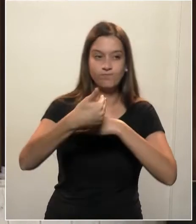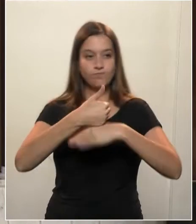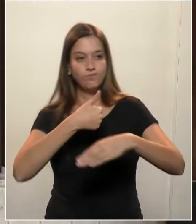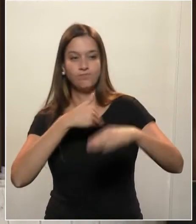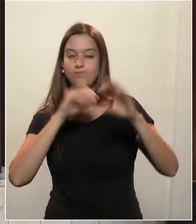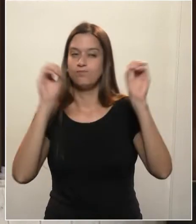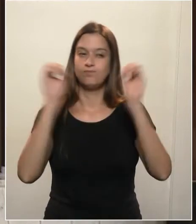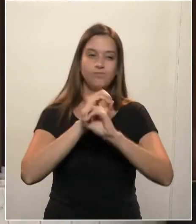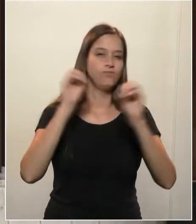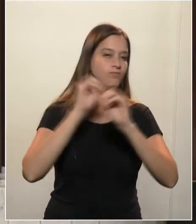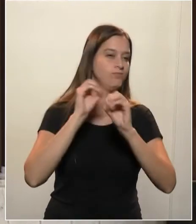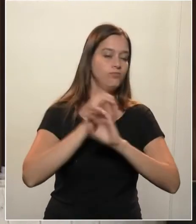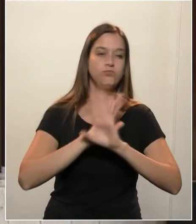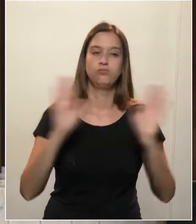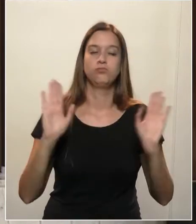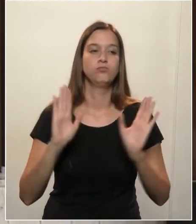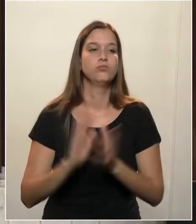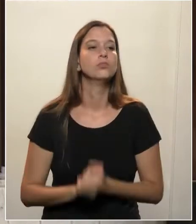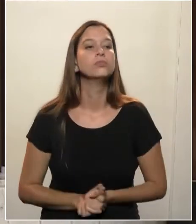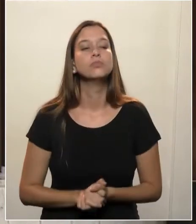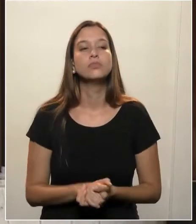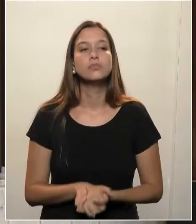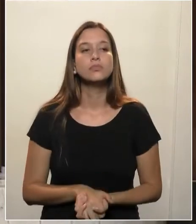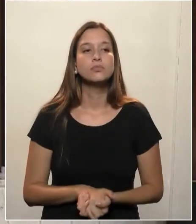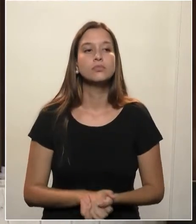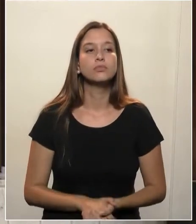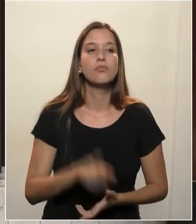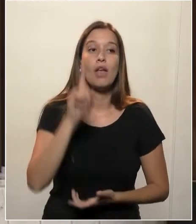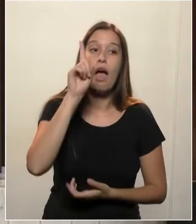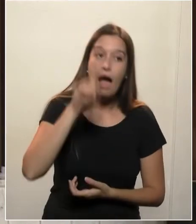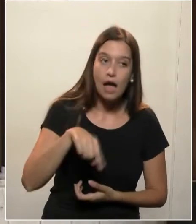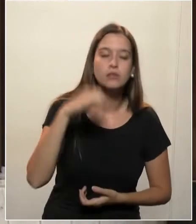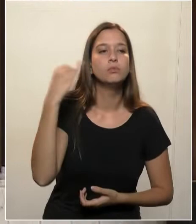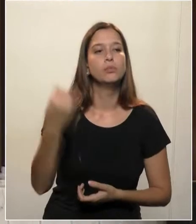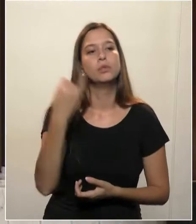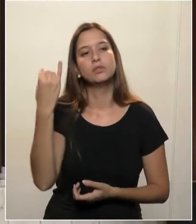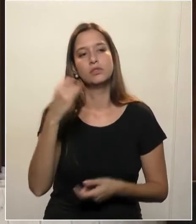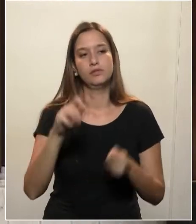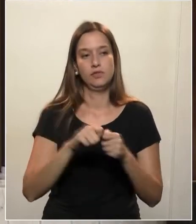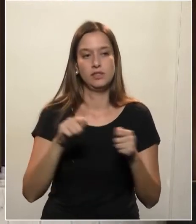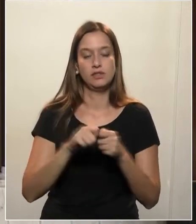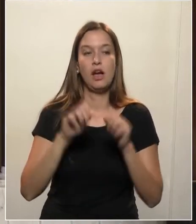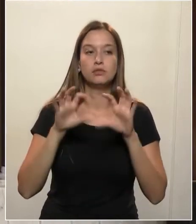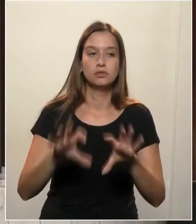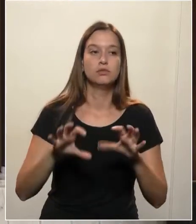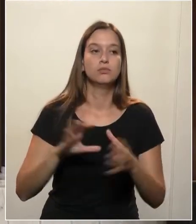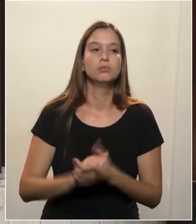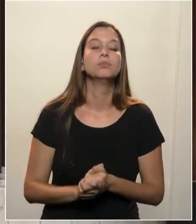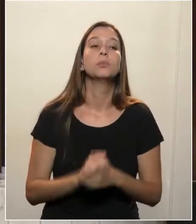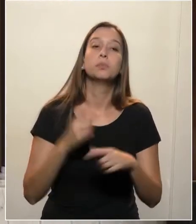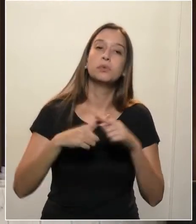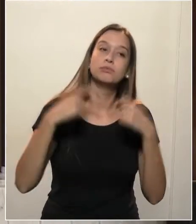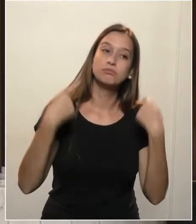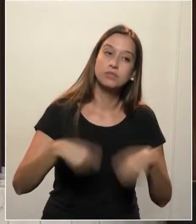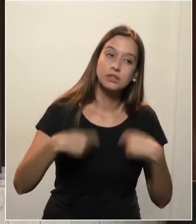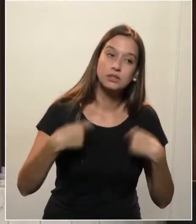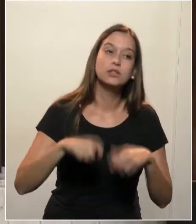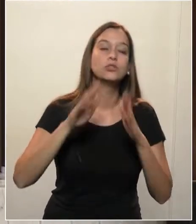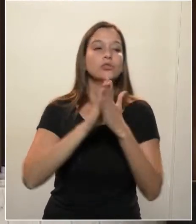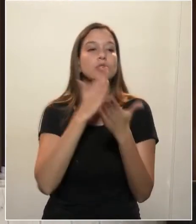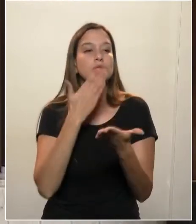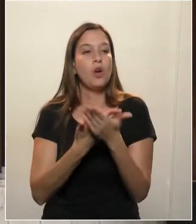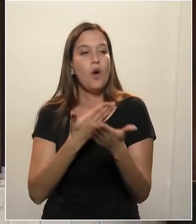E aí, as medidas que são fundamentais. Tem que fechar a escola, suspender aulas,